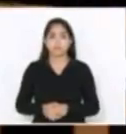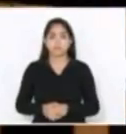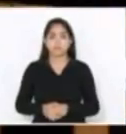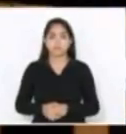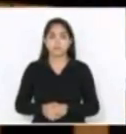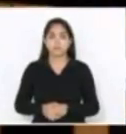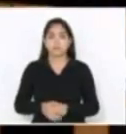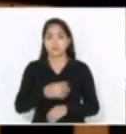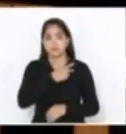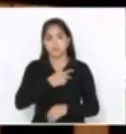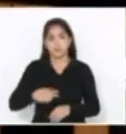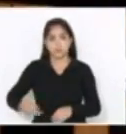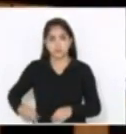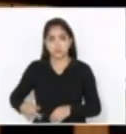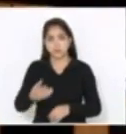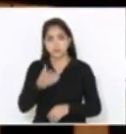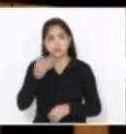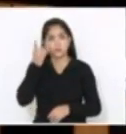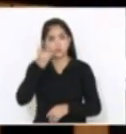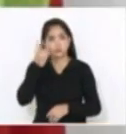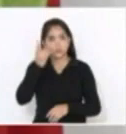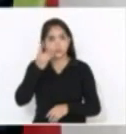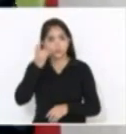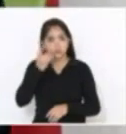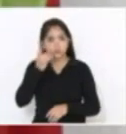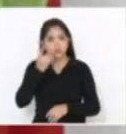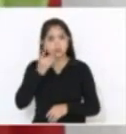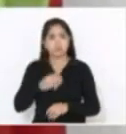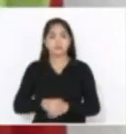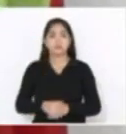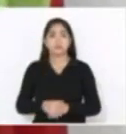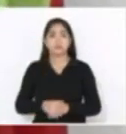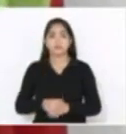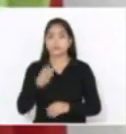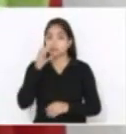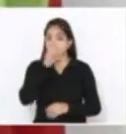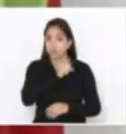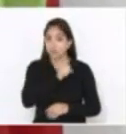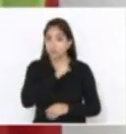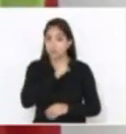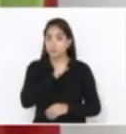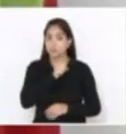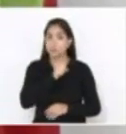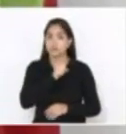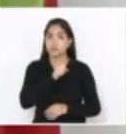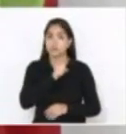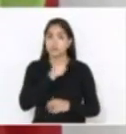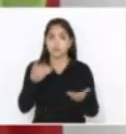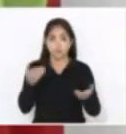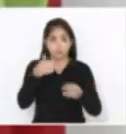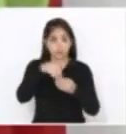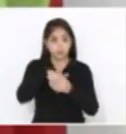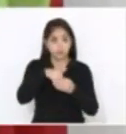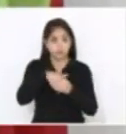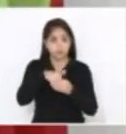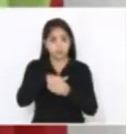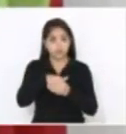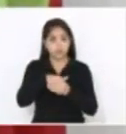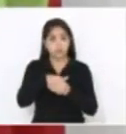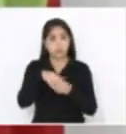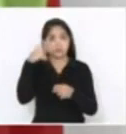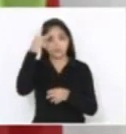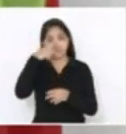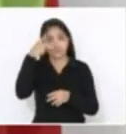Senhor presidente, senhores deputados, vou tentar ser objetivo para ver se é possível votar hoje ainda, já que eu vim lá da palhoça